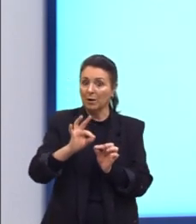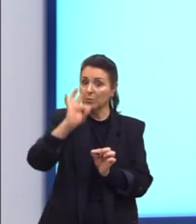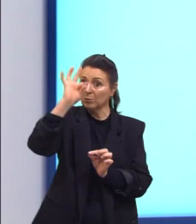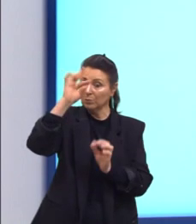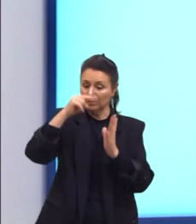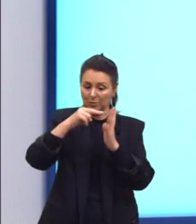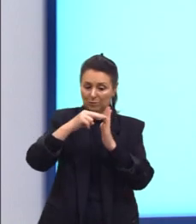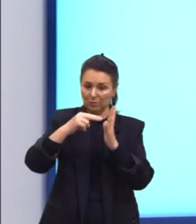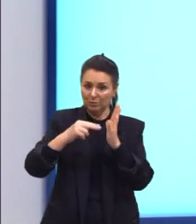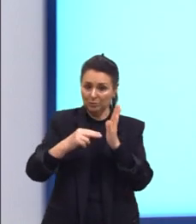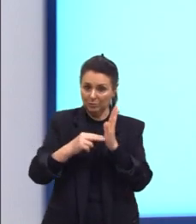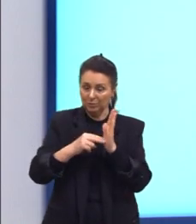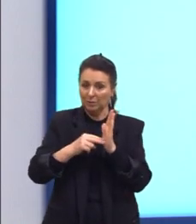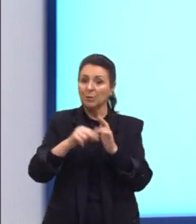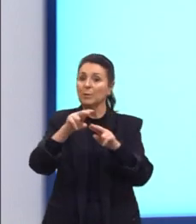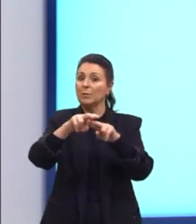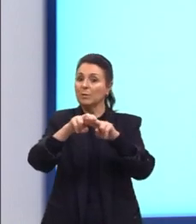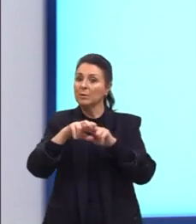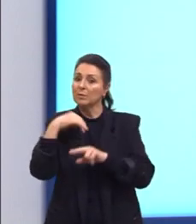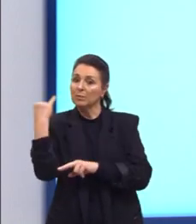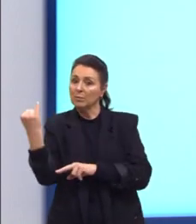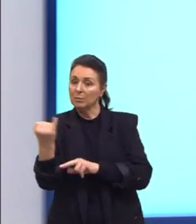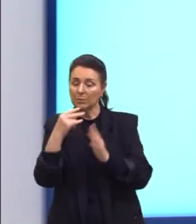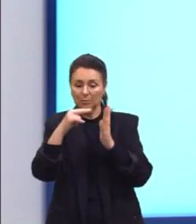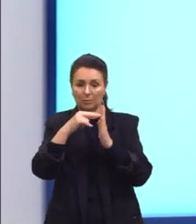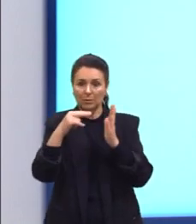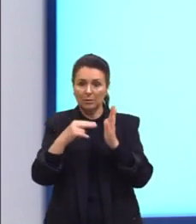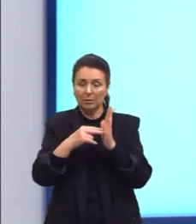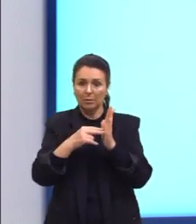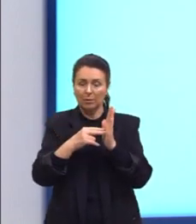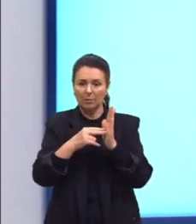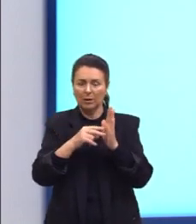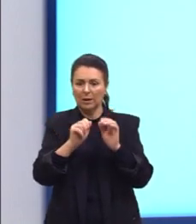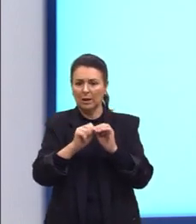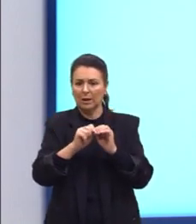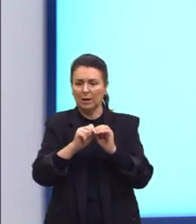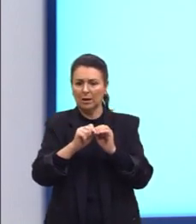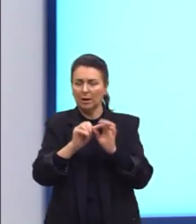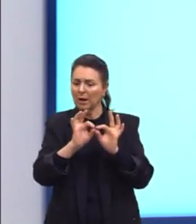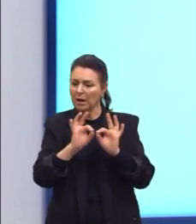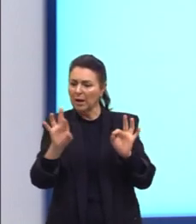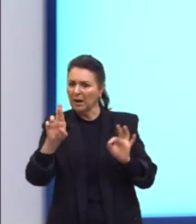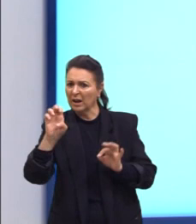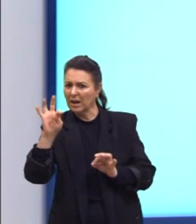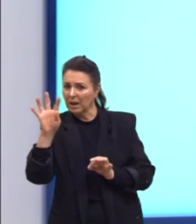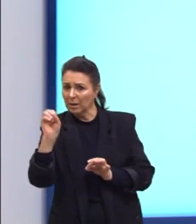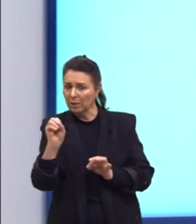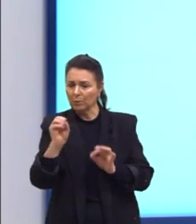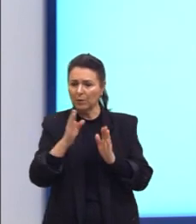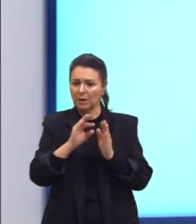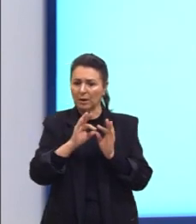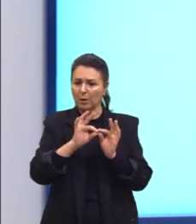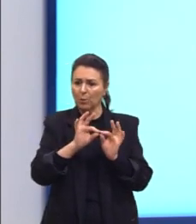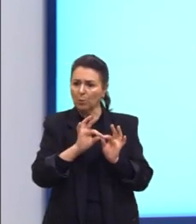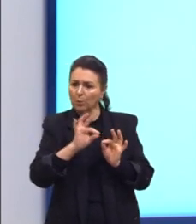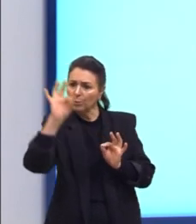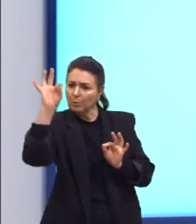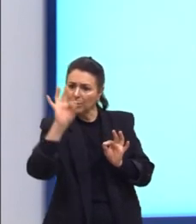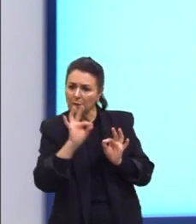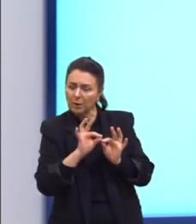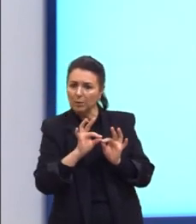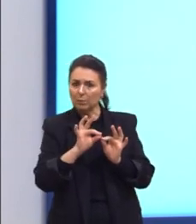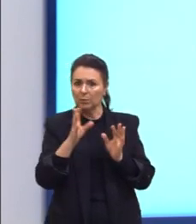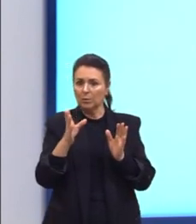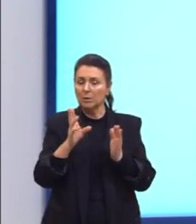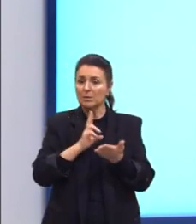prisma. E daí é importante ver se esse prisma é reto, é oblíquo, né? Sempre que um prisma for reto, a